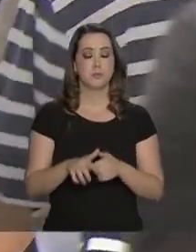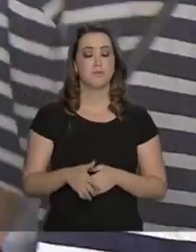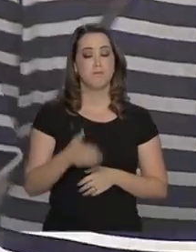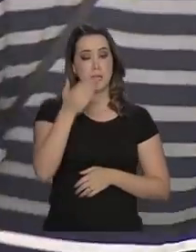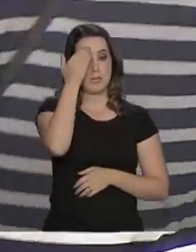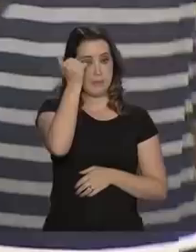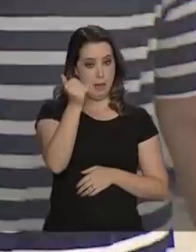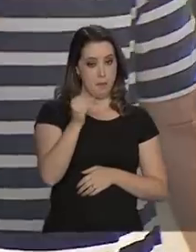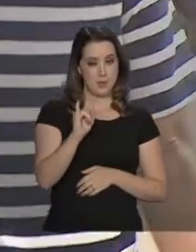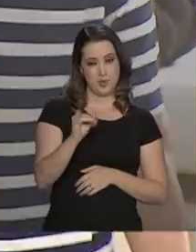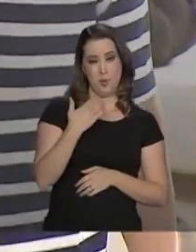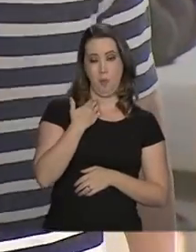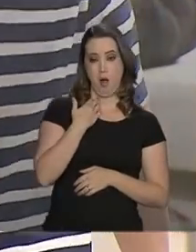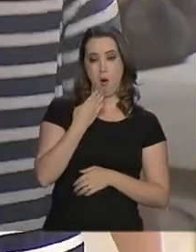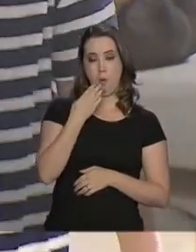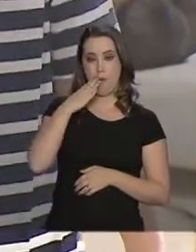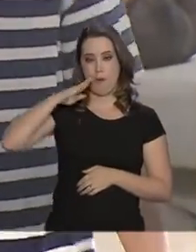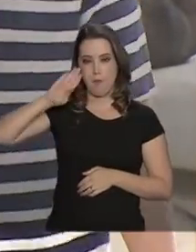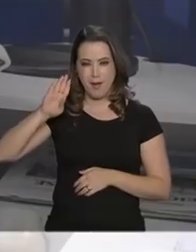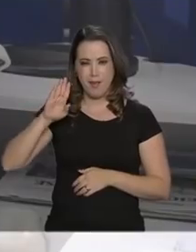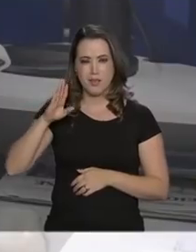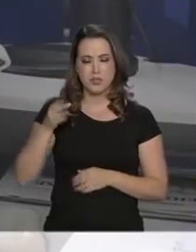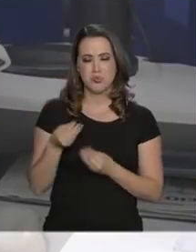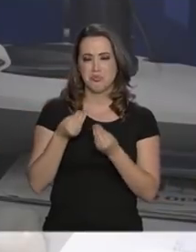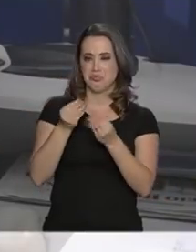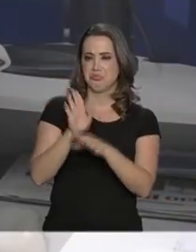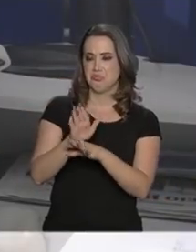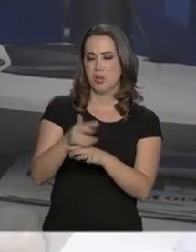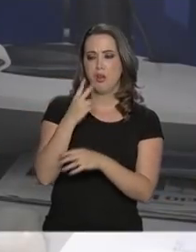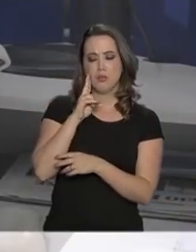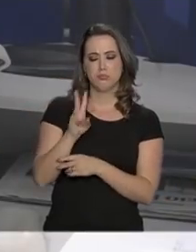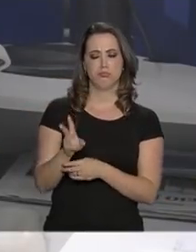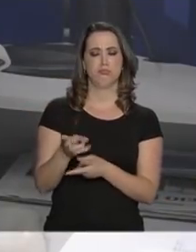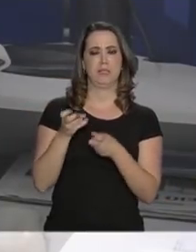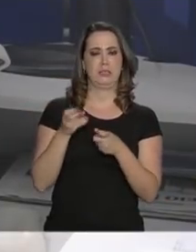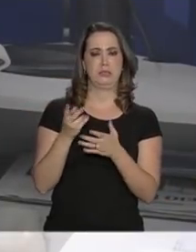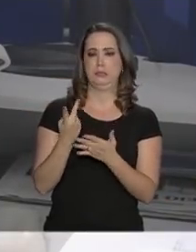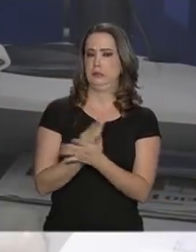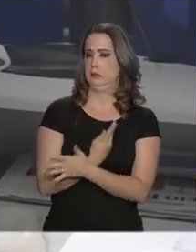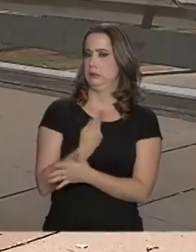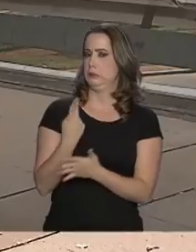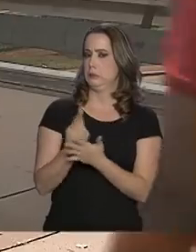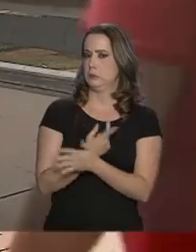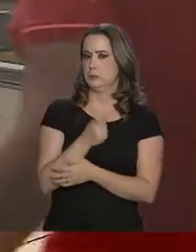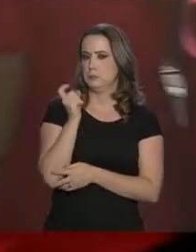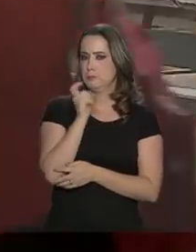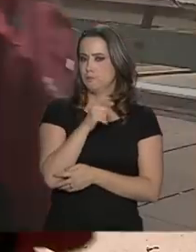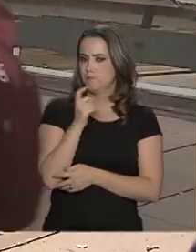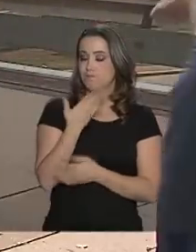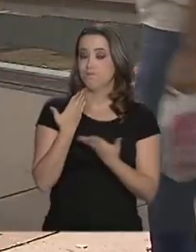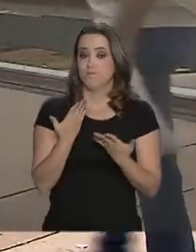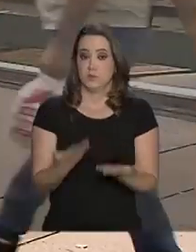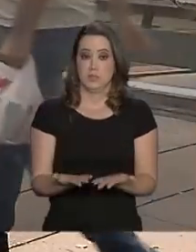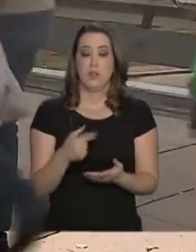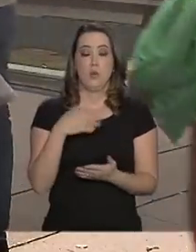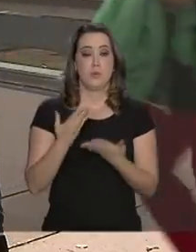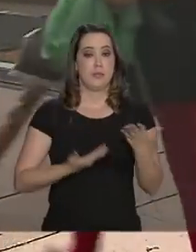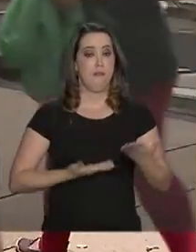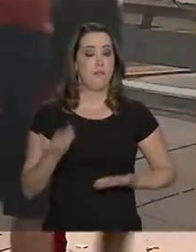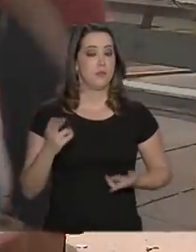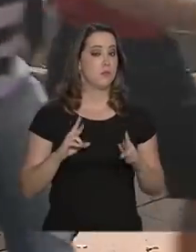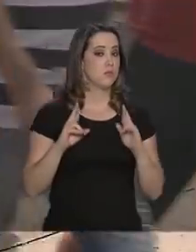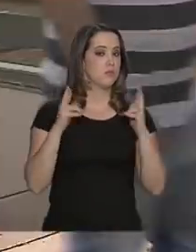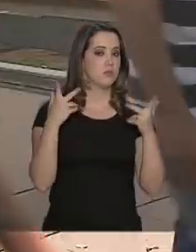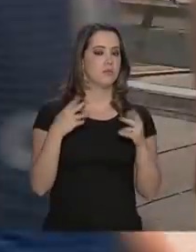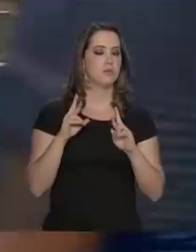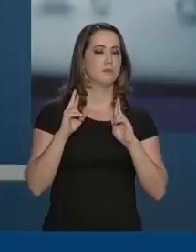o banco promete um determinado benefício na conta e quando você vai usar percebe que não é bem assim? Pois é, receber um serviço diferente